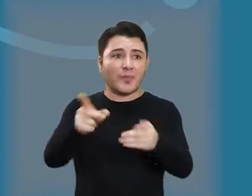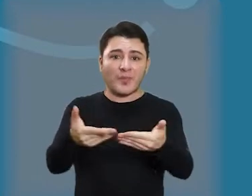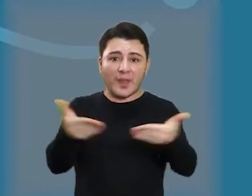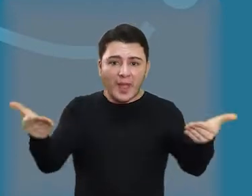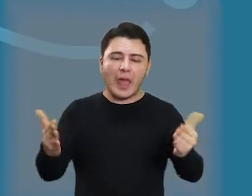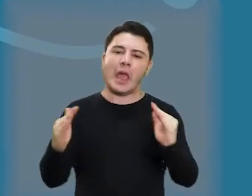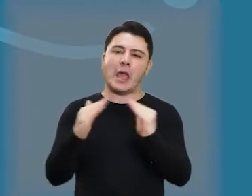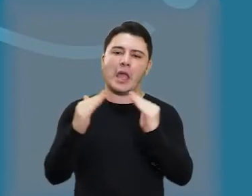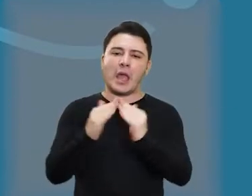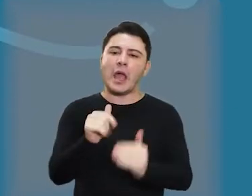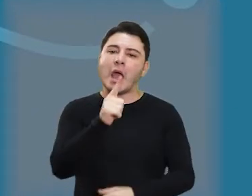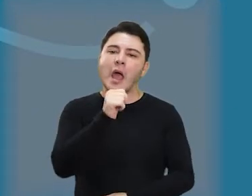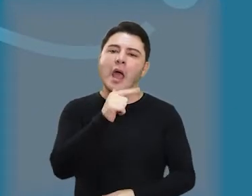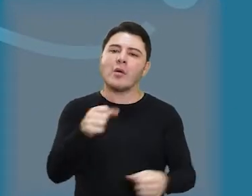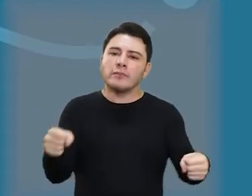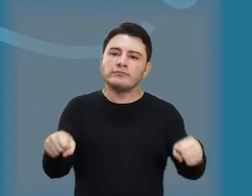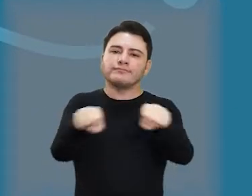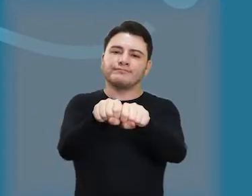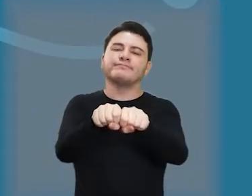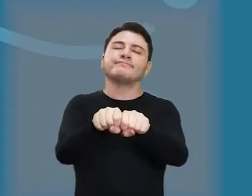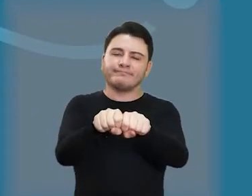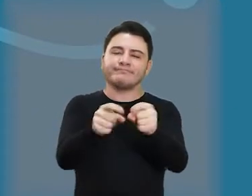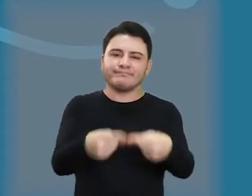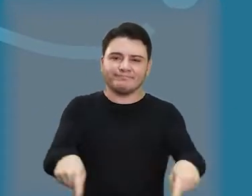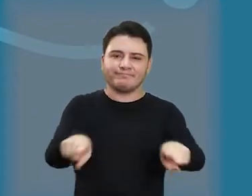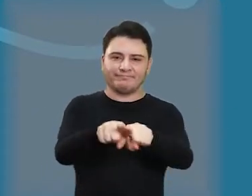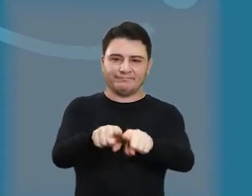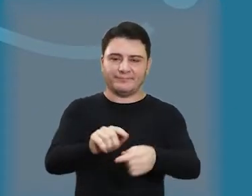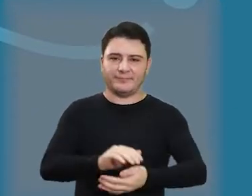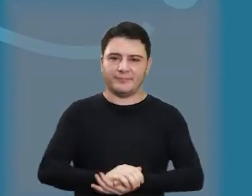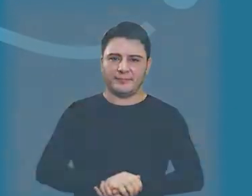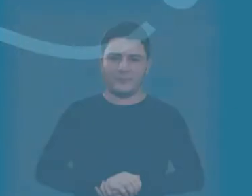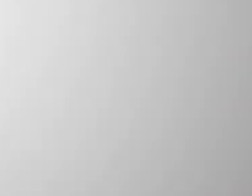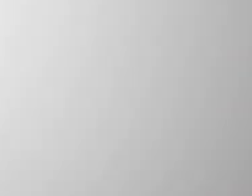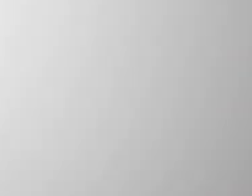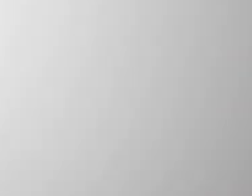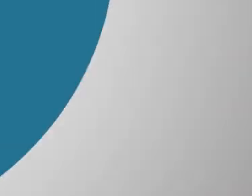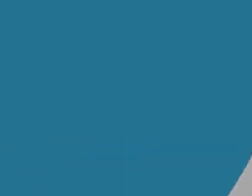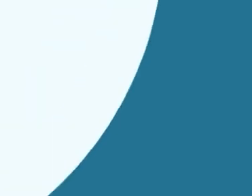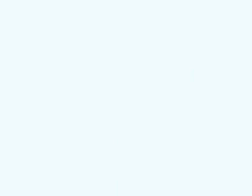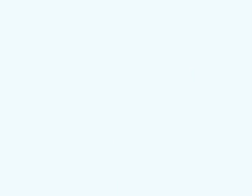possíveis para que as pessoas consigam ter a sua água de volta em casa.